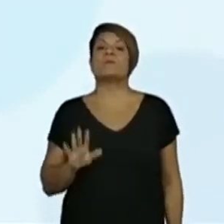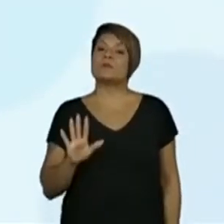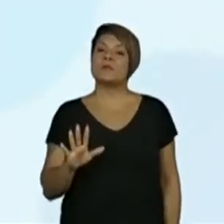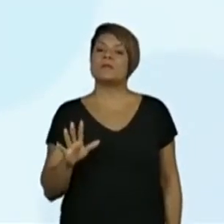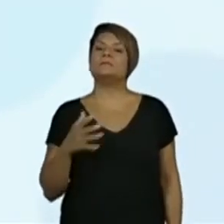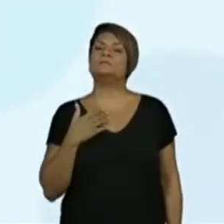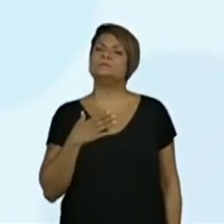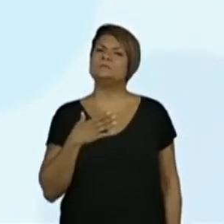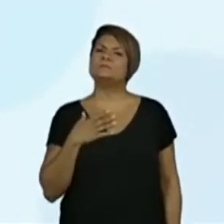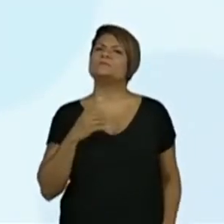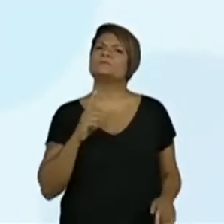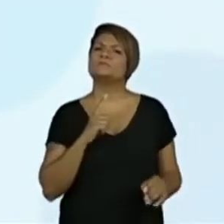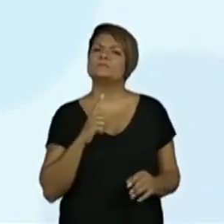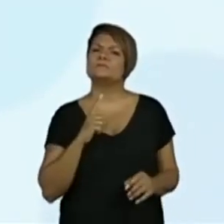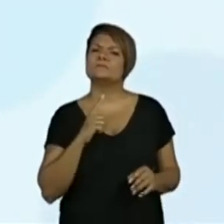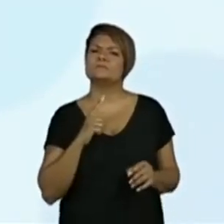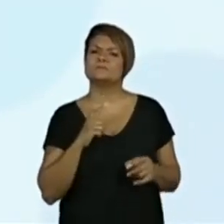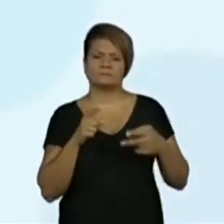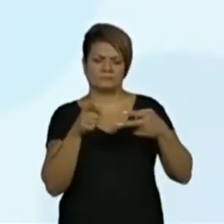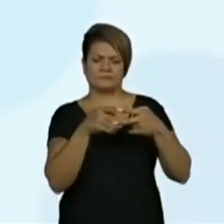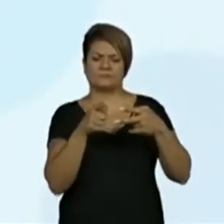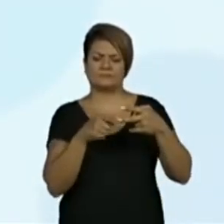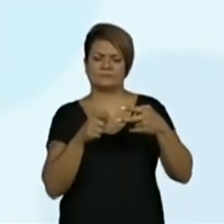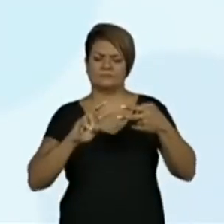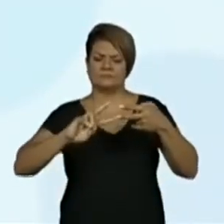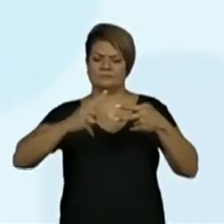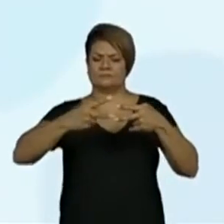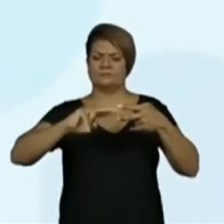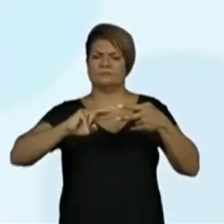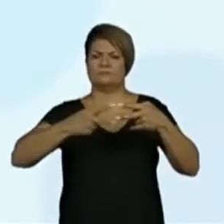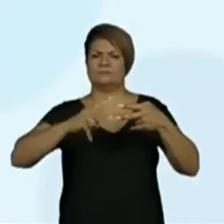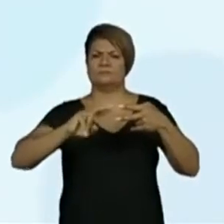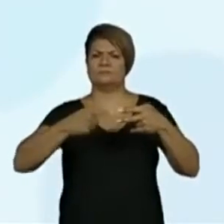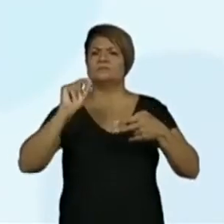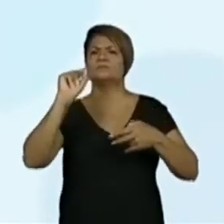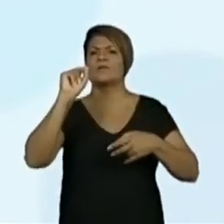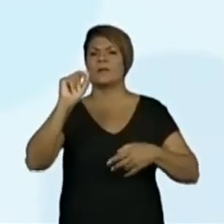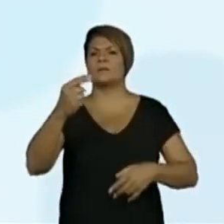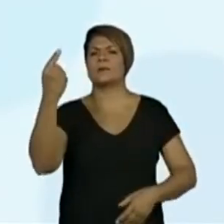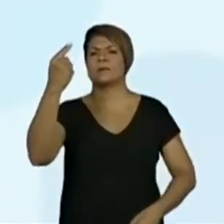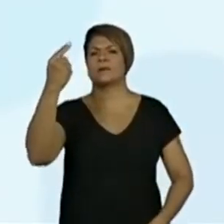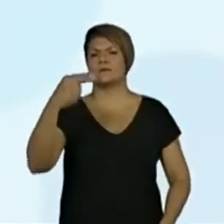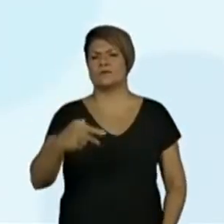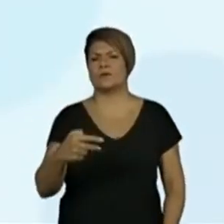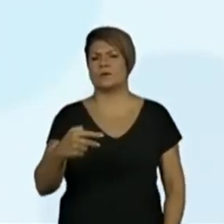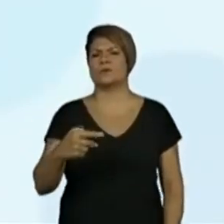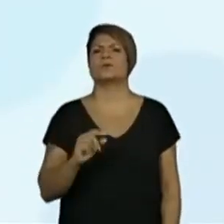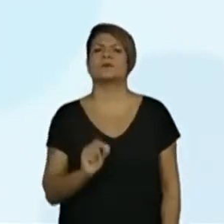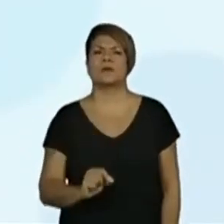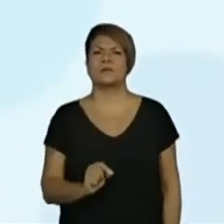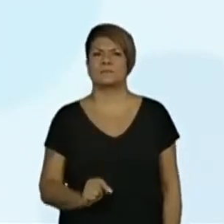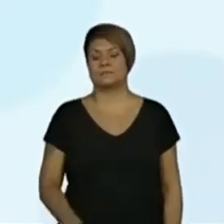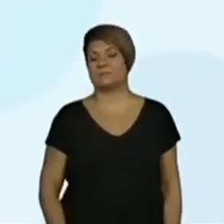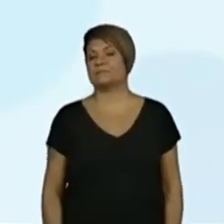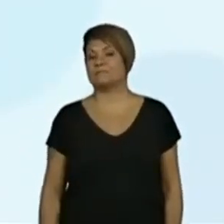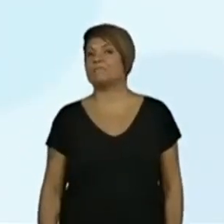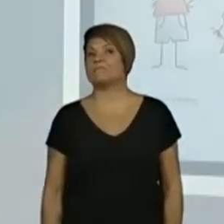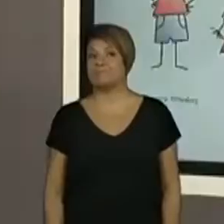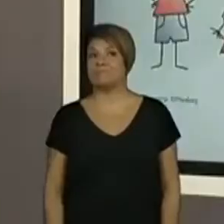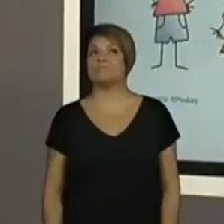Aquela parte da ordem alfabética. Qual será que vem primeiro? Uriel ou Yara? E agora?